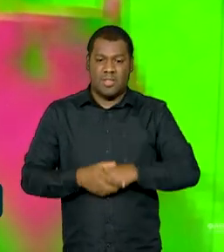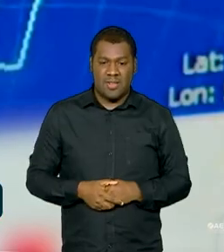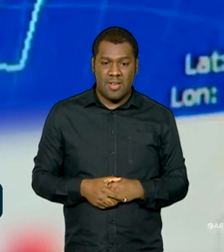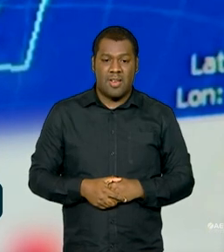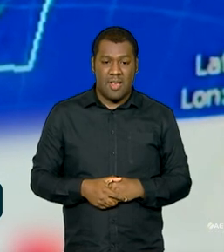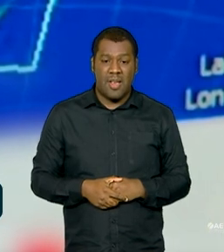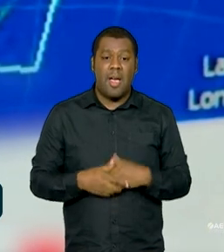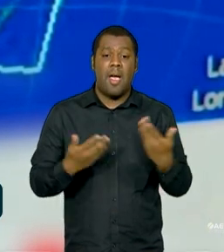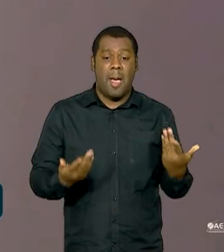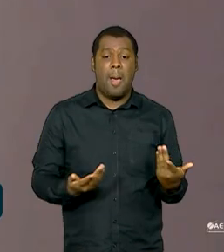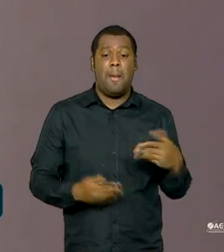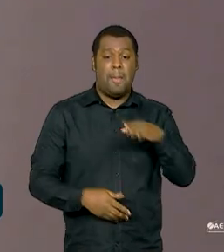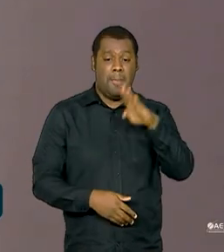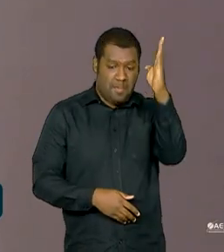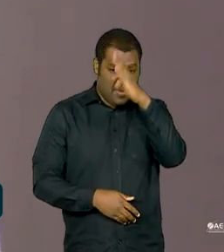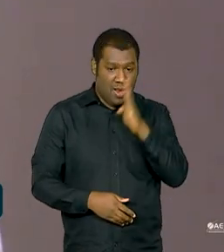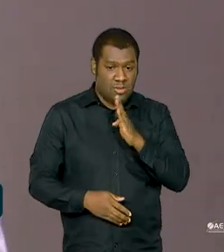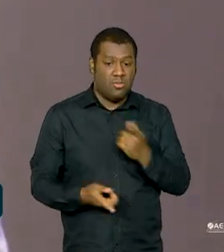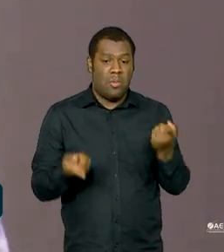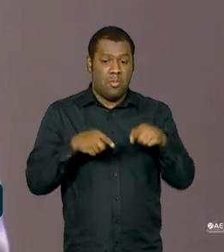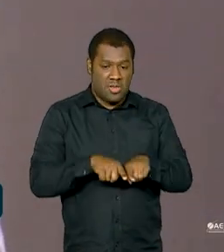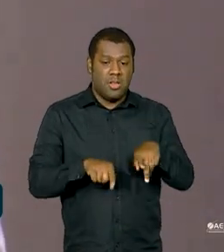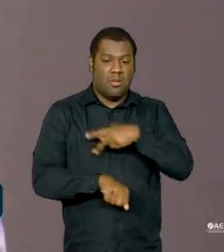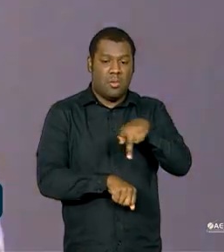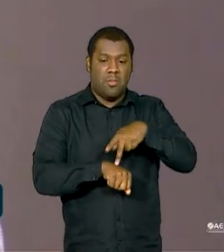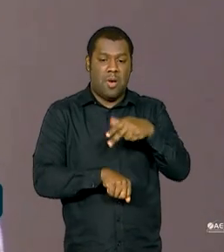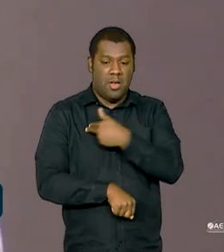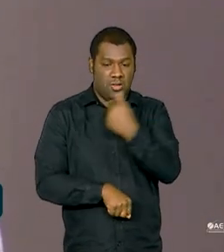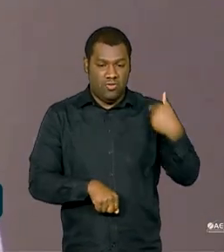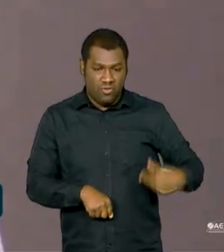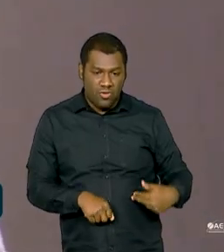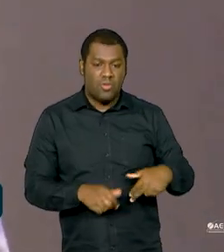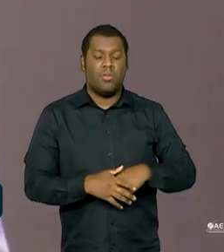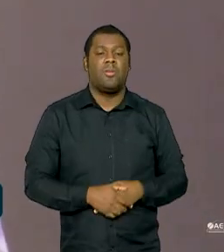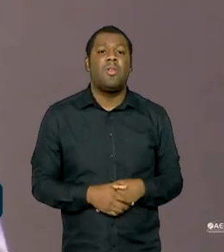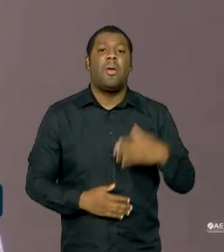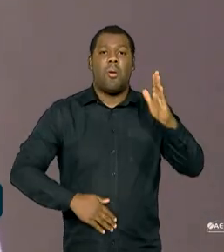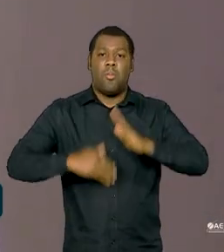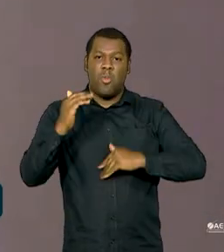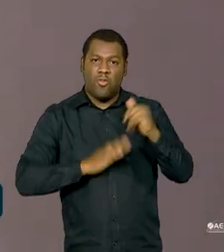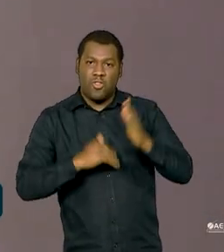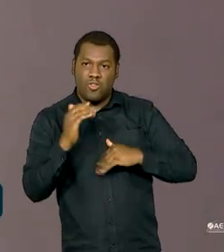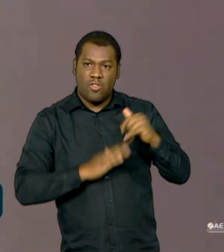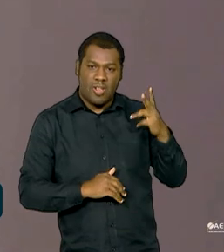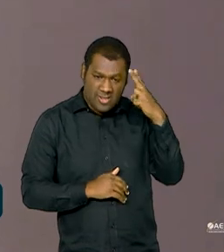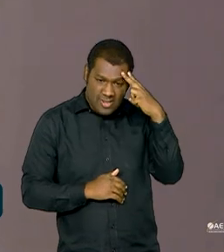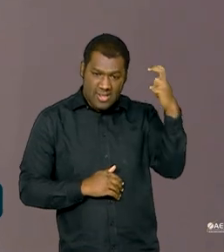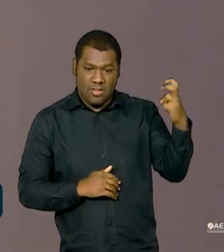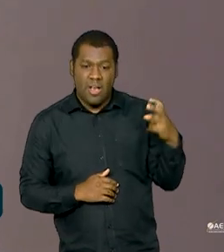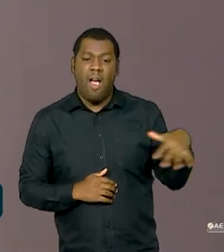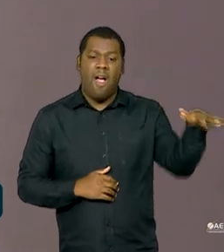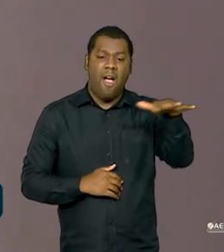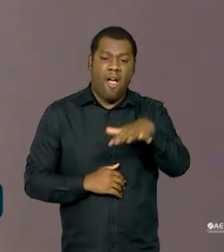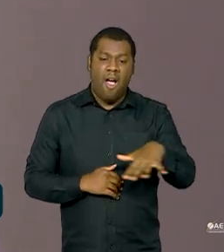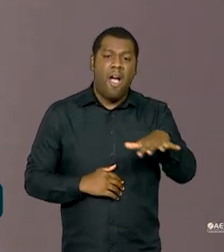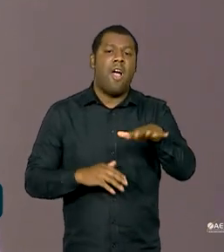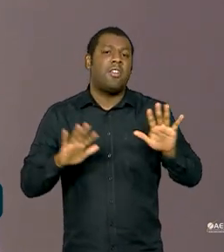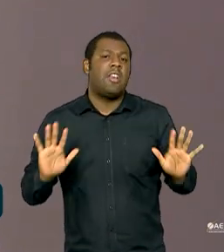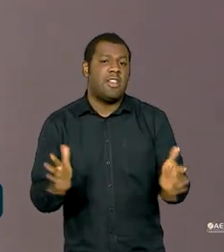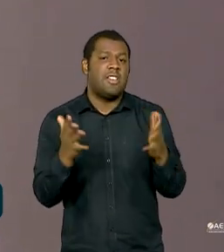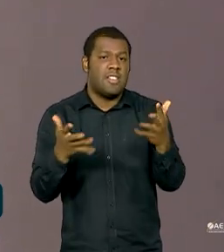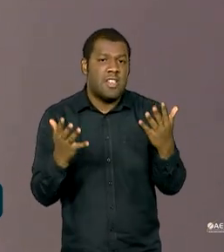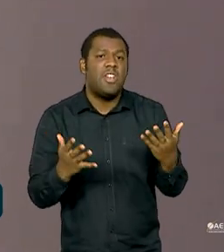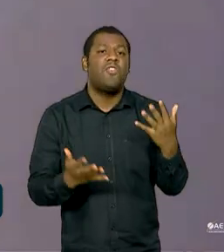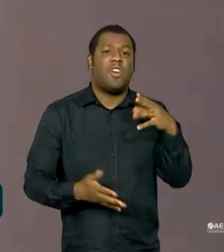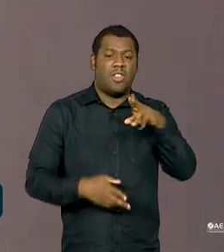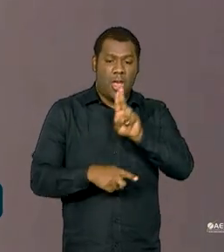Brasil e China. Ao criar demanda por profissionais especializados, a indústria aeroespacial estimula as universidades e centros de